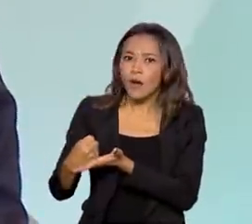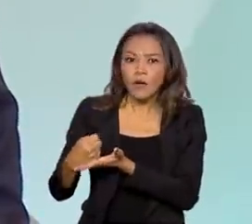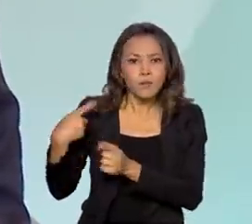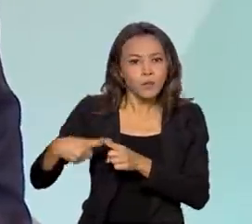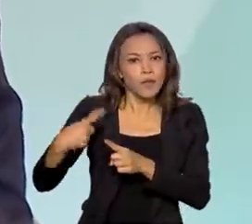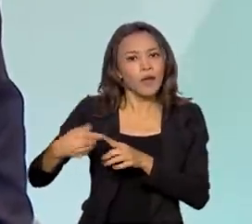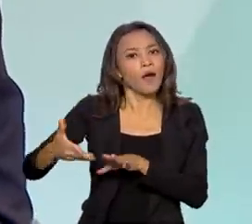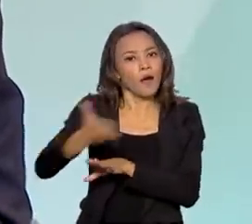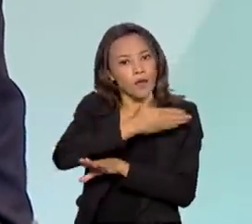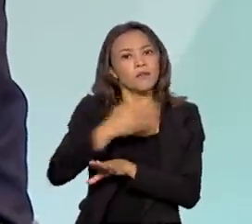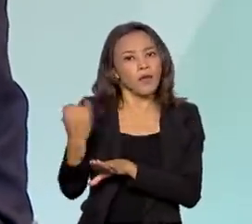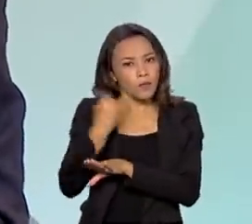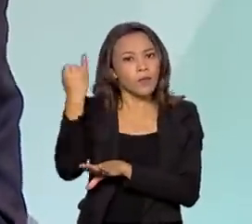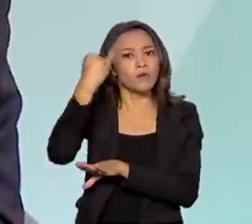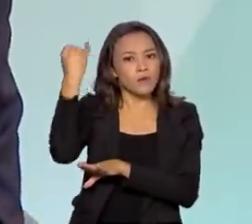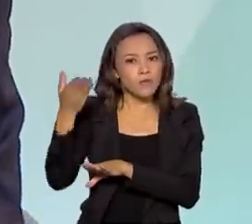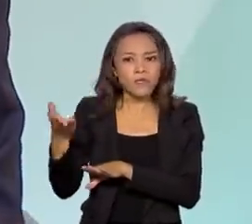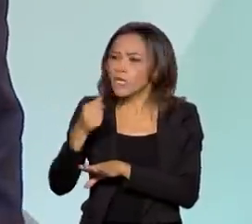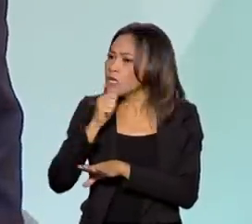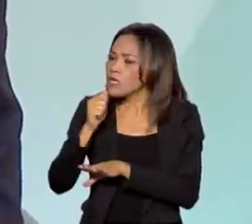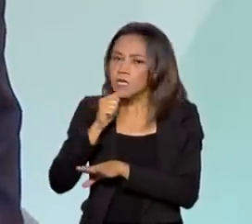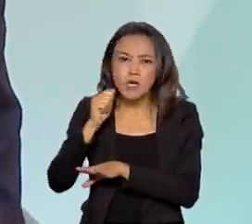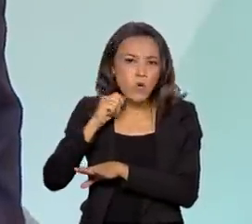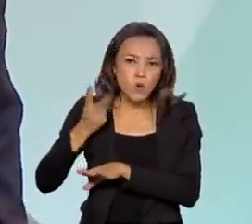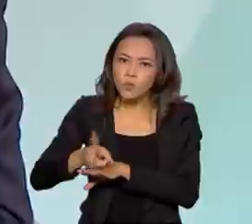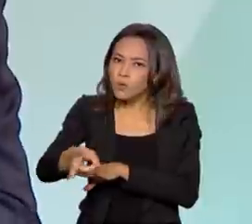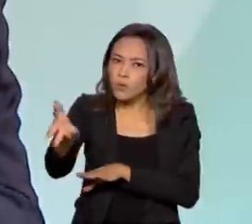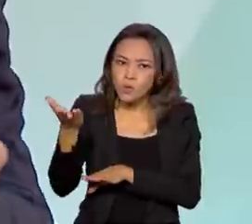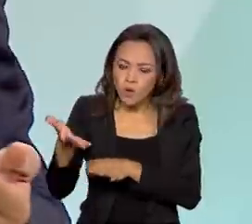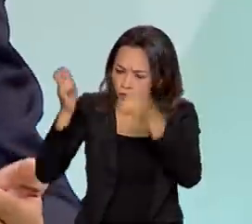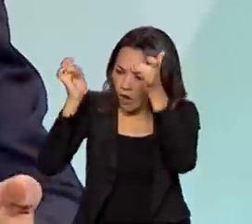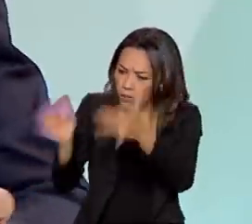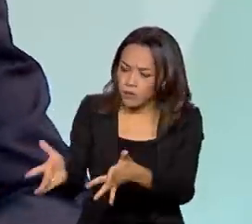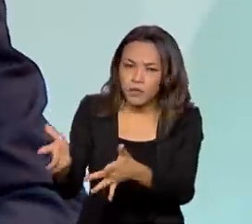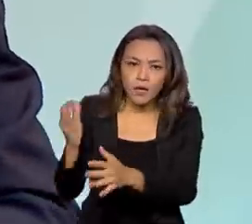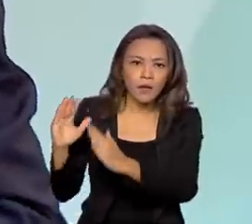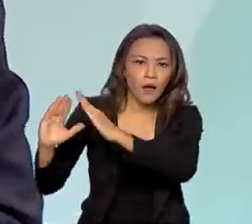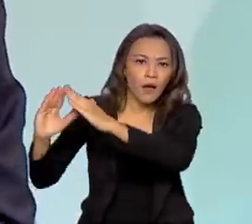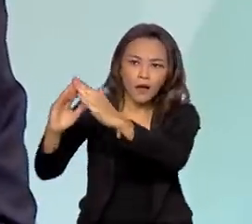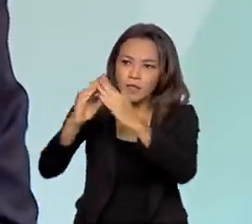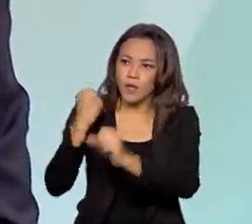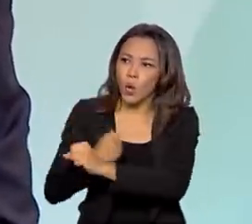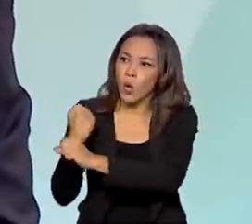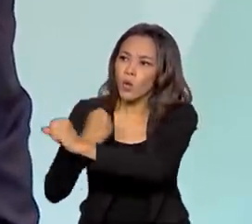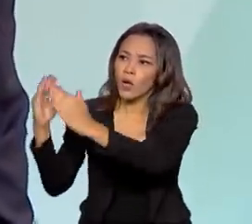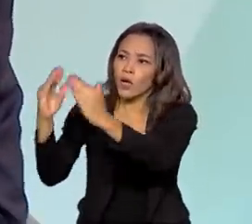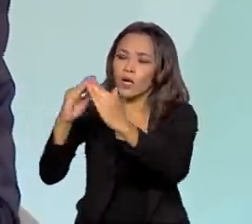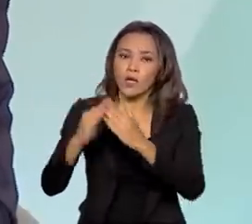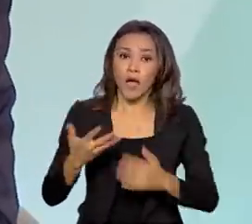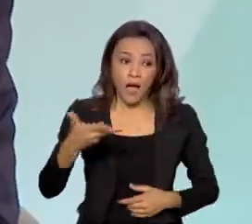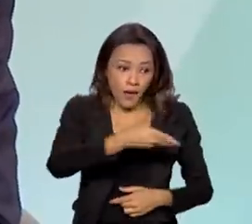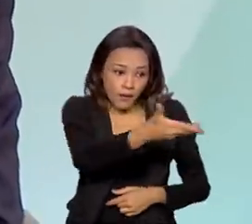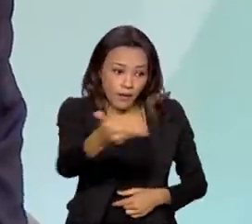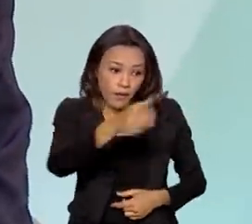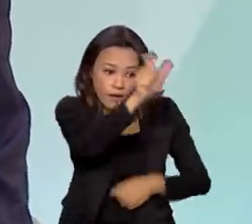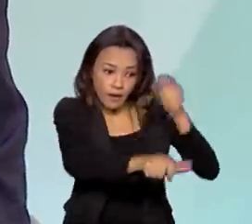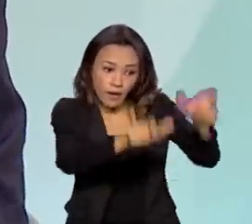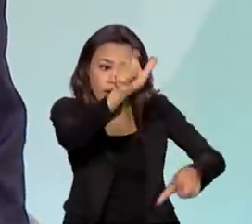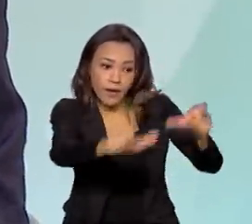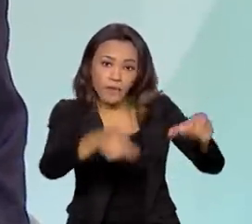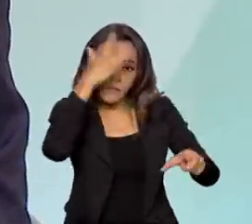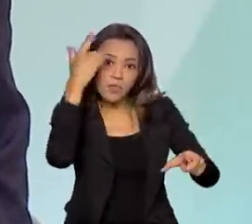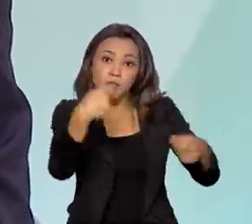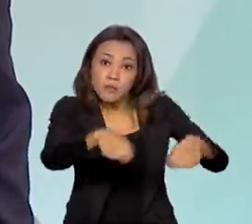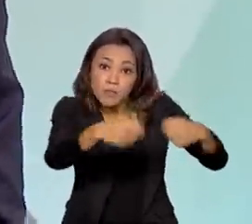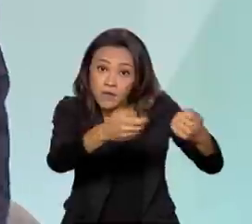prioridade? Nós não concluímos essa obra, ou seja, aqueles cidadãos que dependiam e demandavam aquilo não